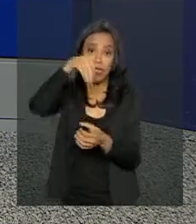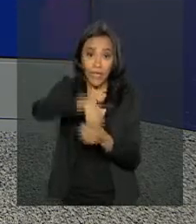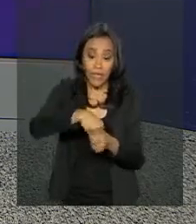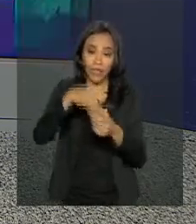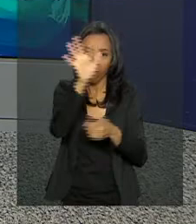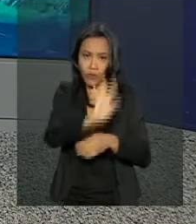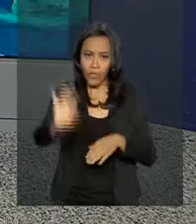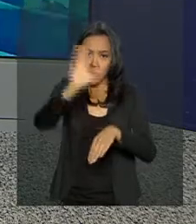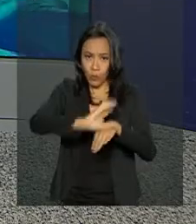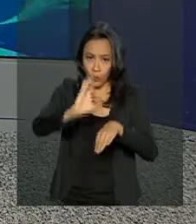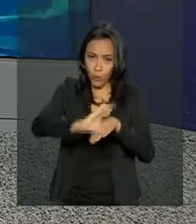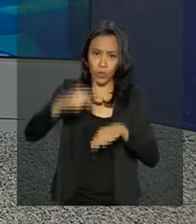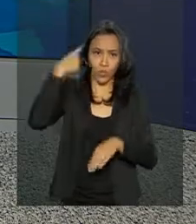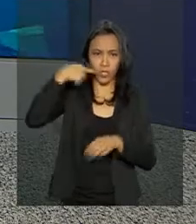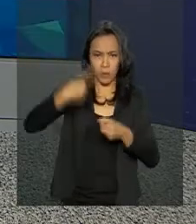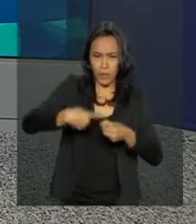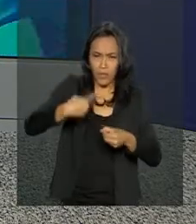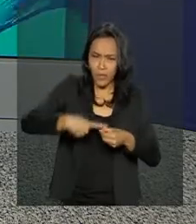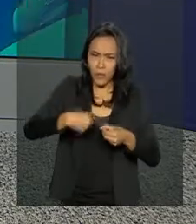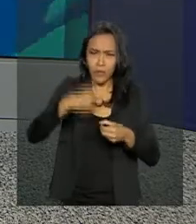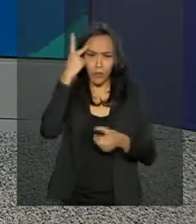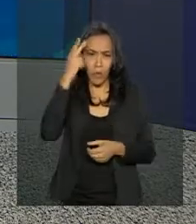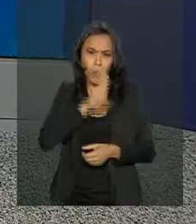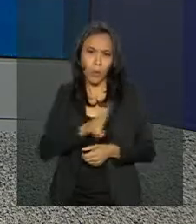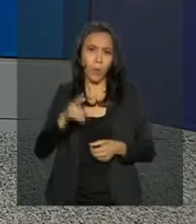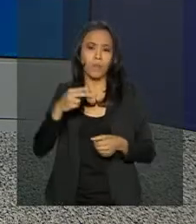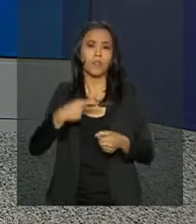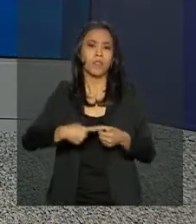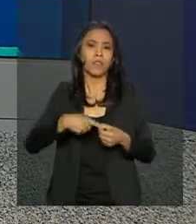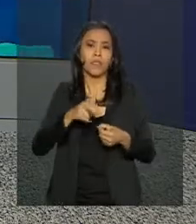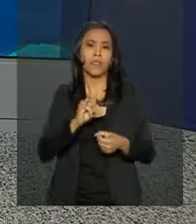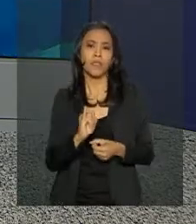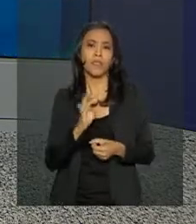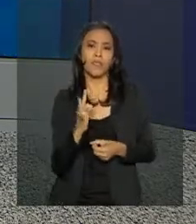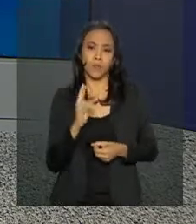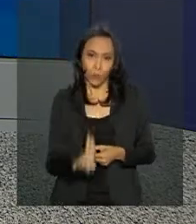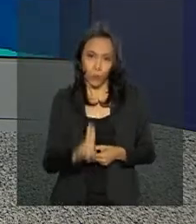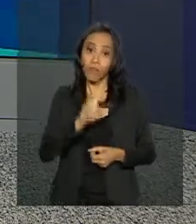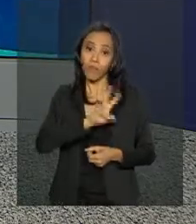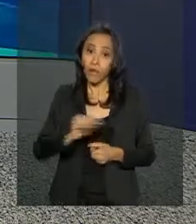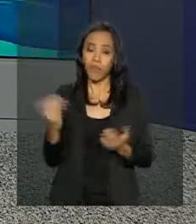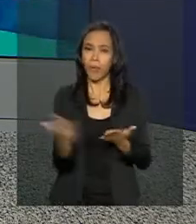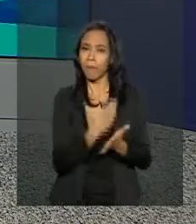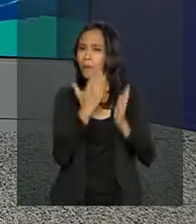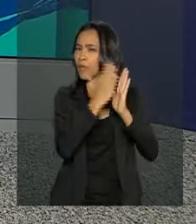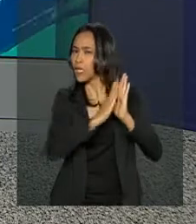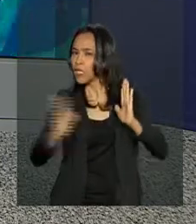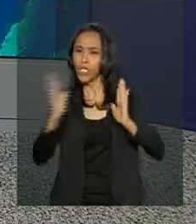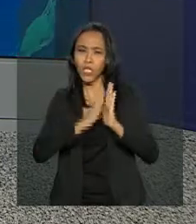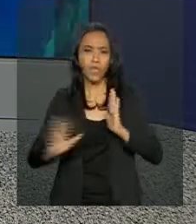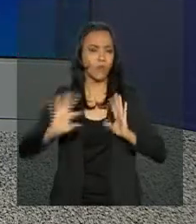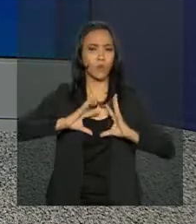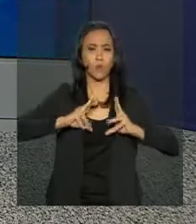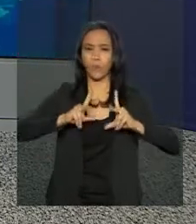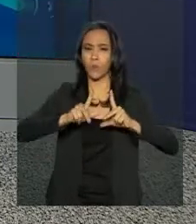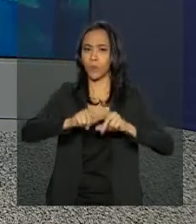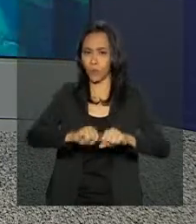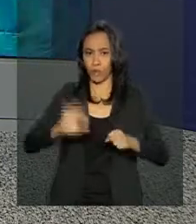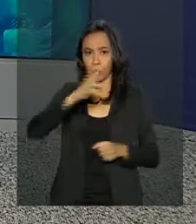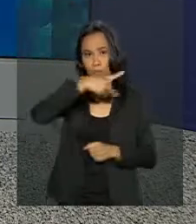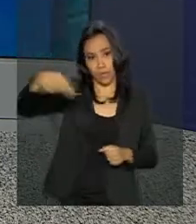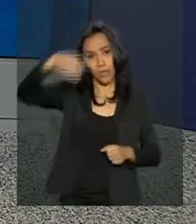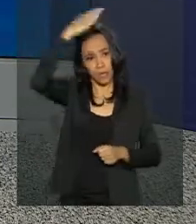de Direito de Itu, interior de São Paulo. O local vai abrigar o acervo presidencial de Temer, que deixa o Palácio do Planalto no dia